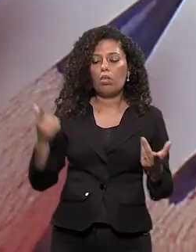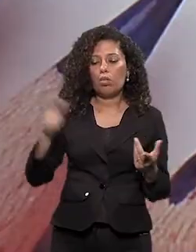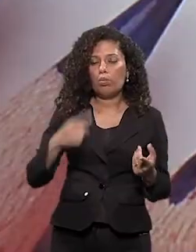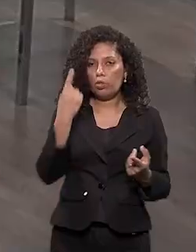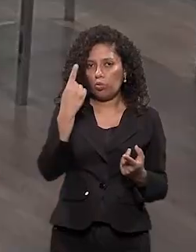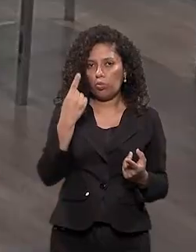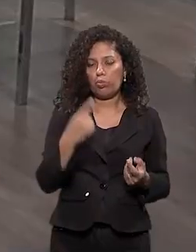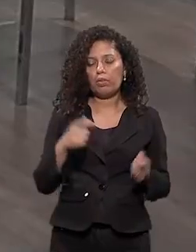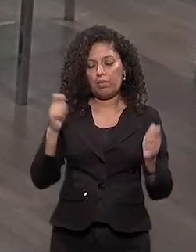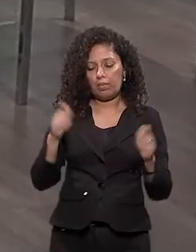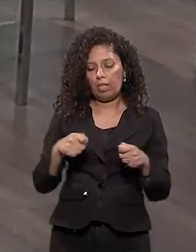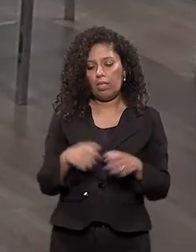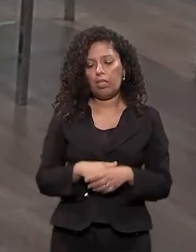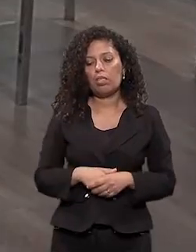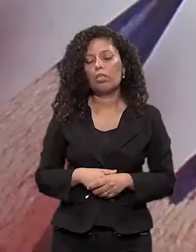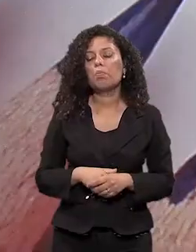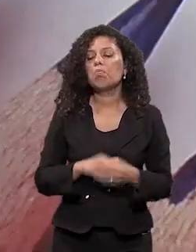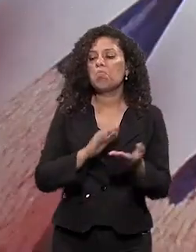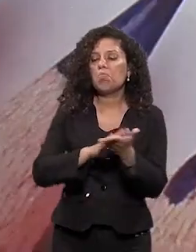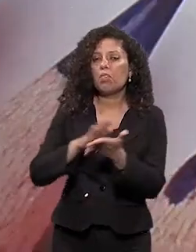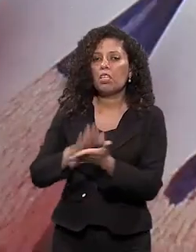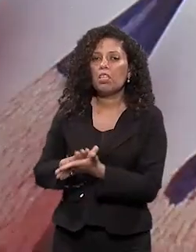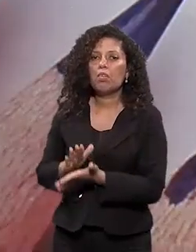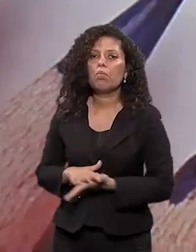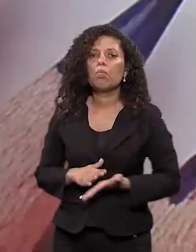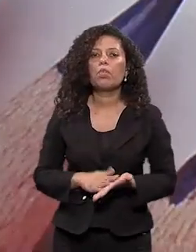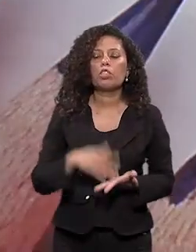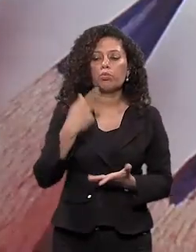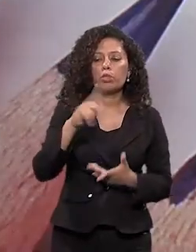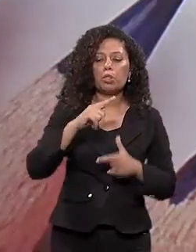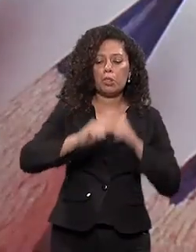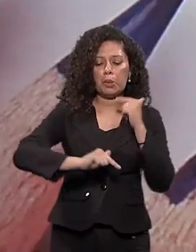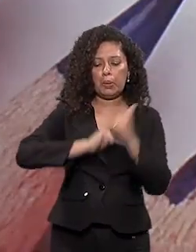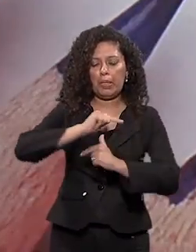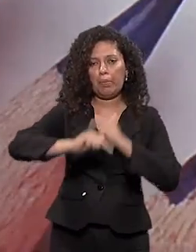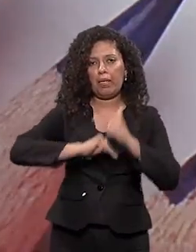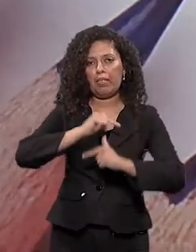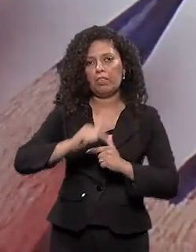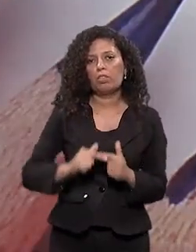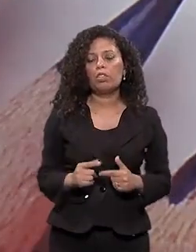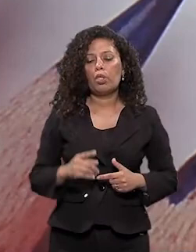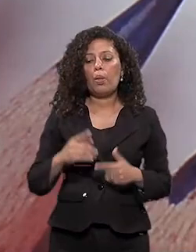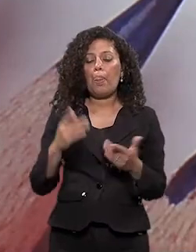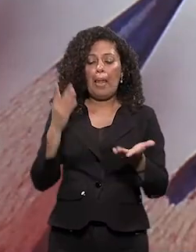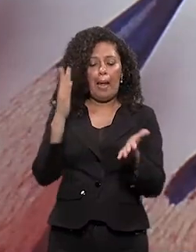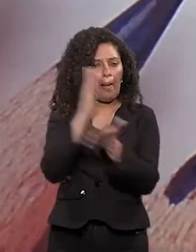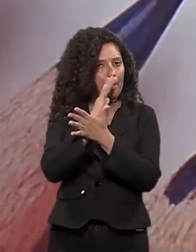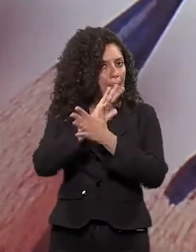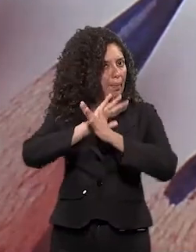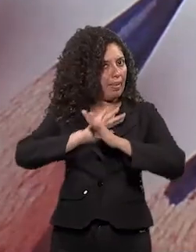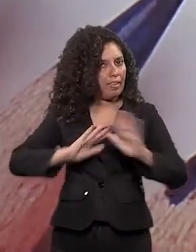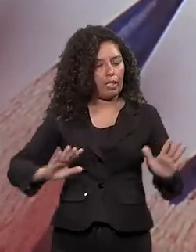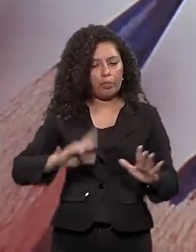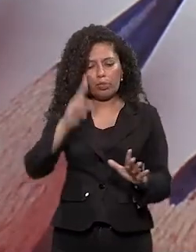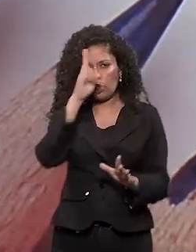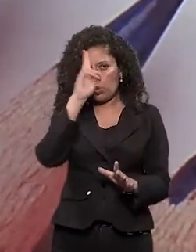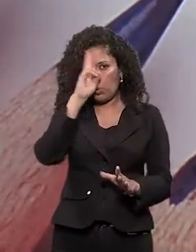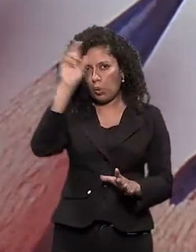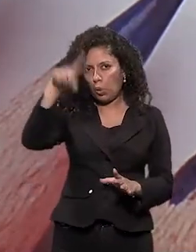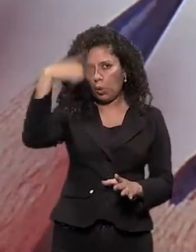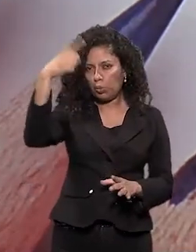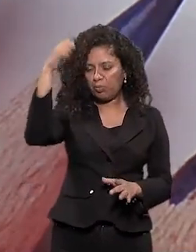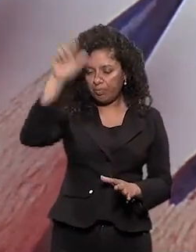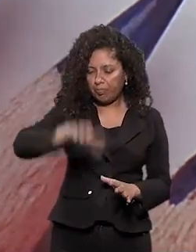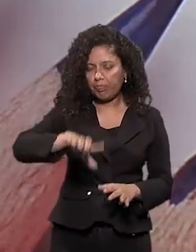uma Pode ser? Pode ser Sucesso E parabéns pelo trabalho Obrigada O nosso programa fica por aqui Na segunda-feira Tem